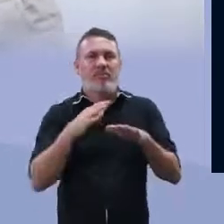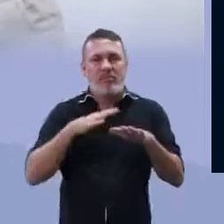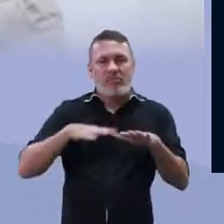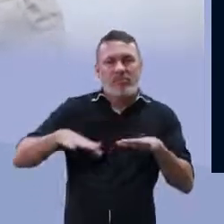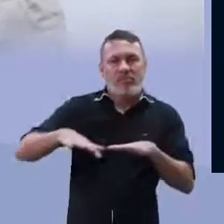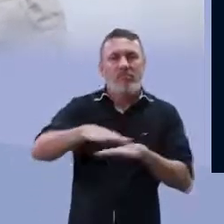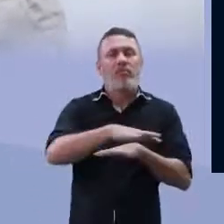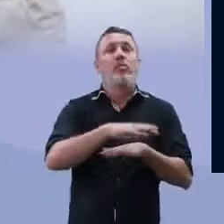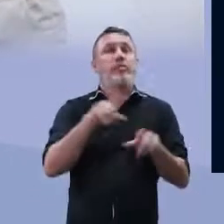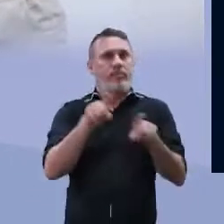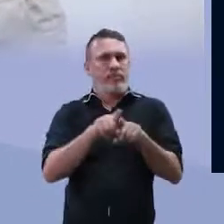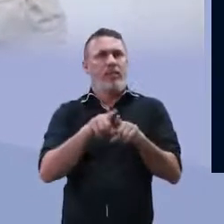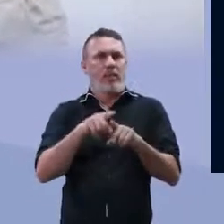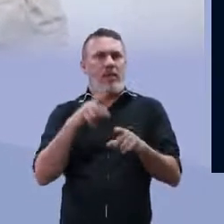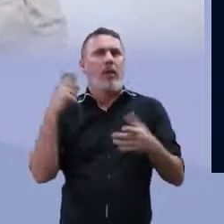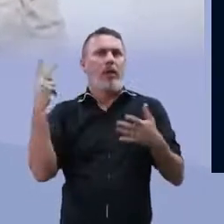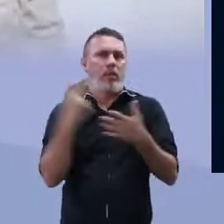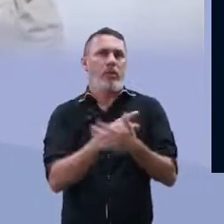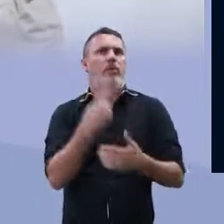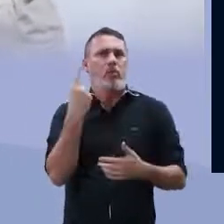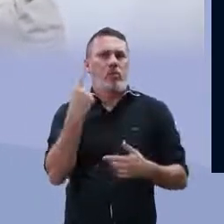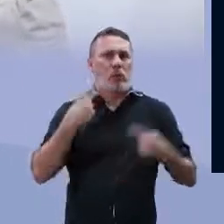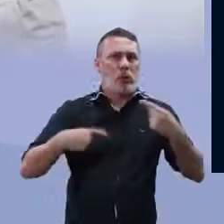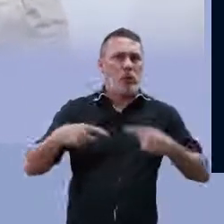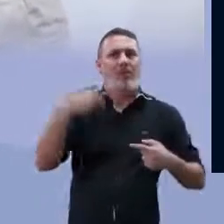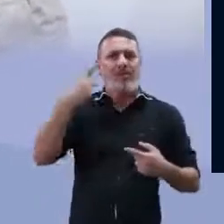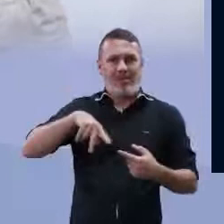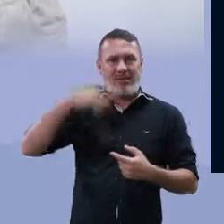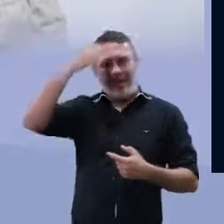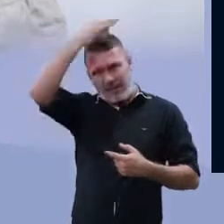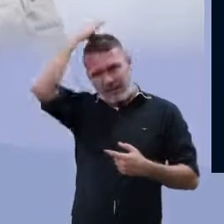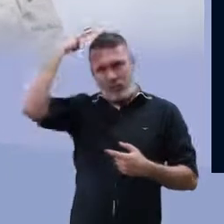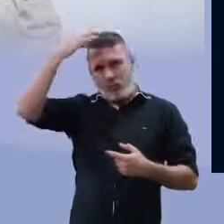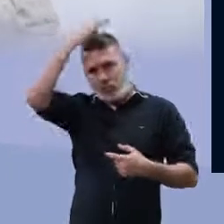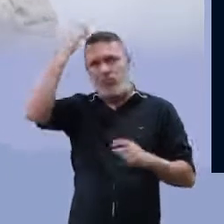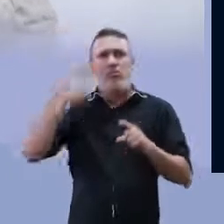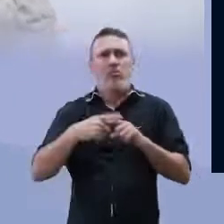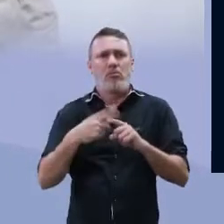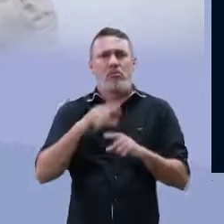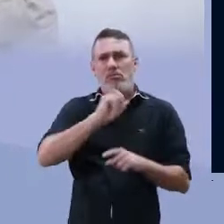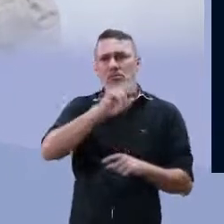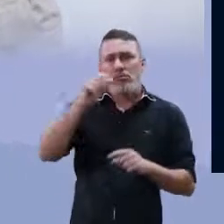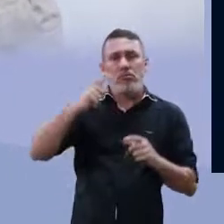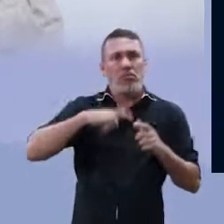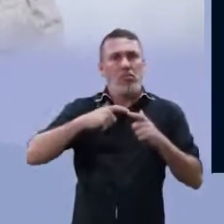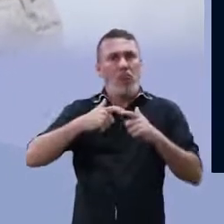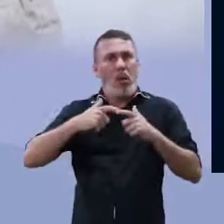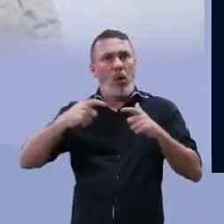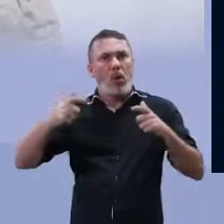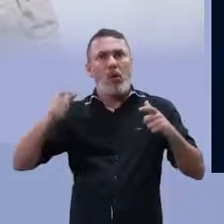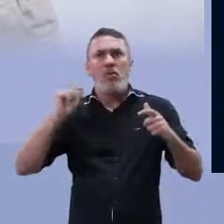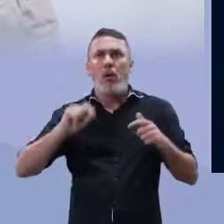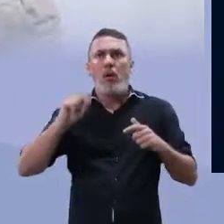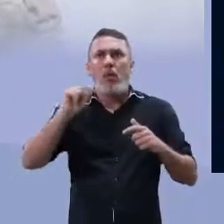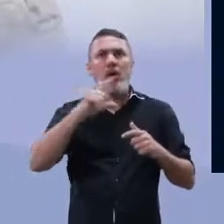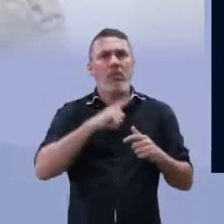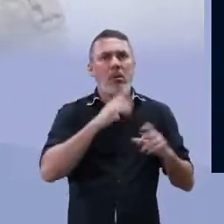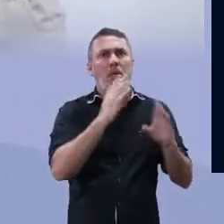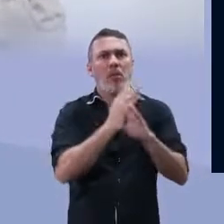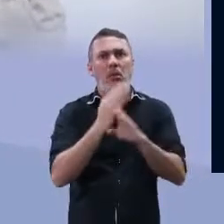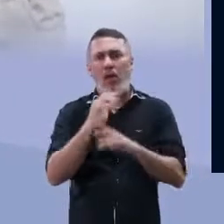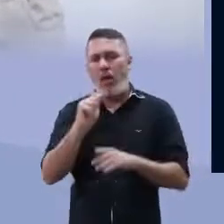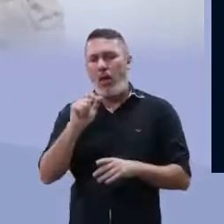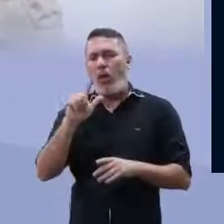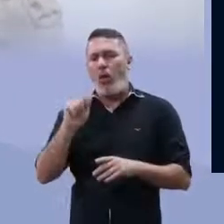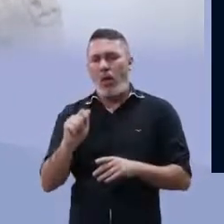rodólitos. Que inclusive, a gente teve uma grande polêmica, né? Aqui no Espírito Santo, por ter uma quantidade muito